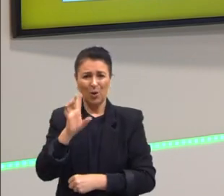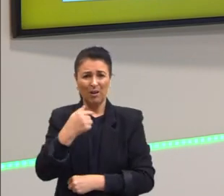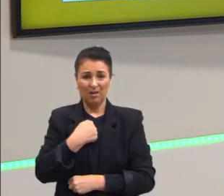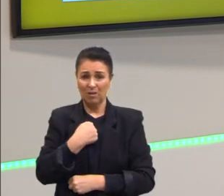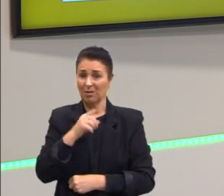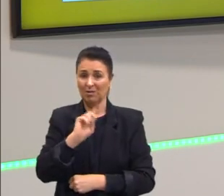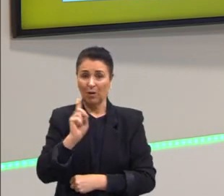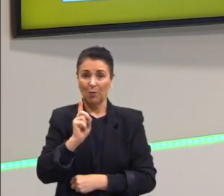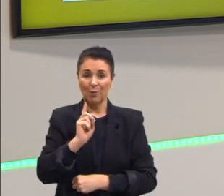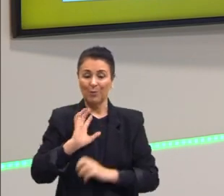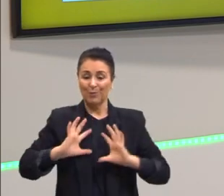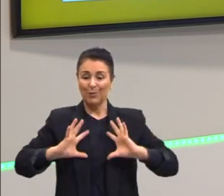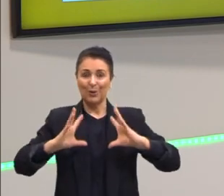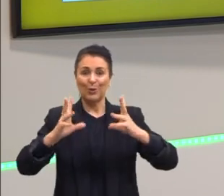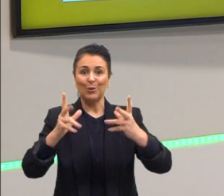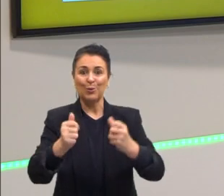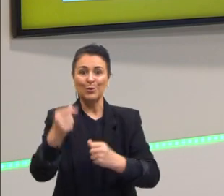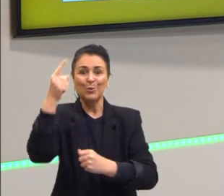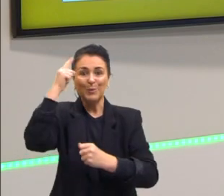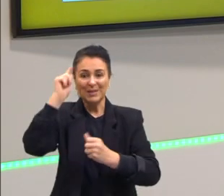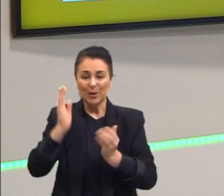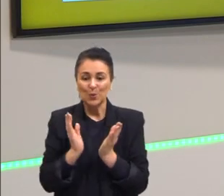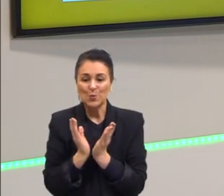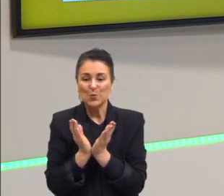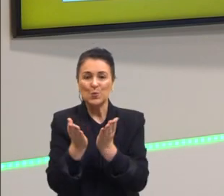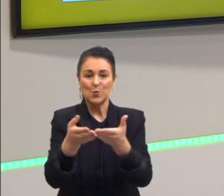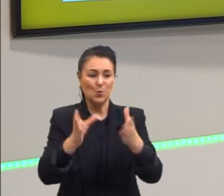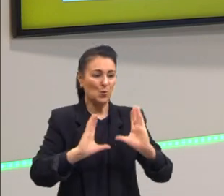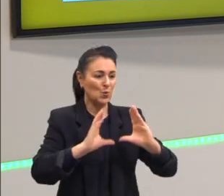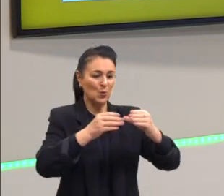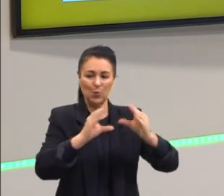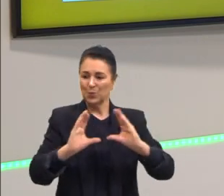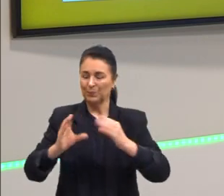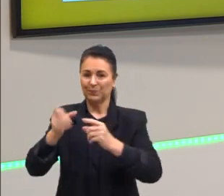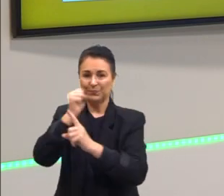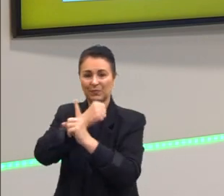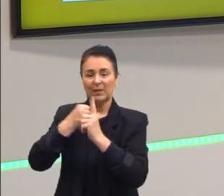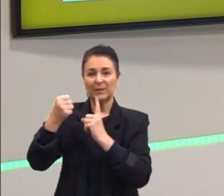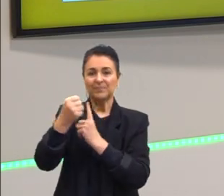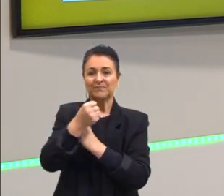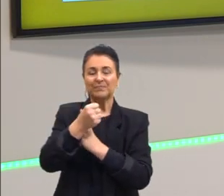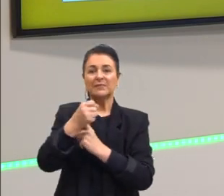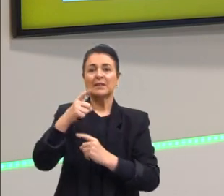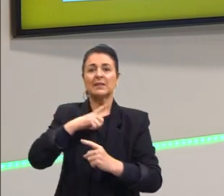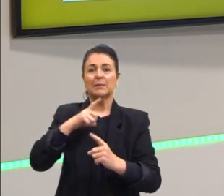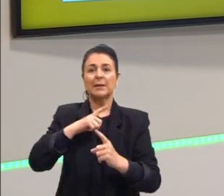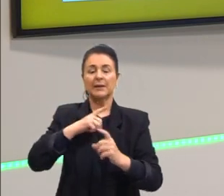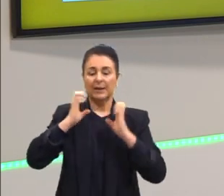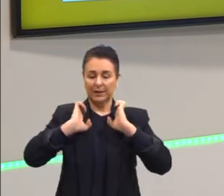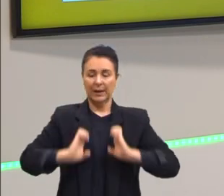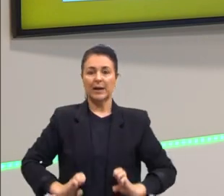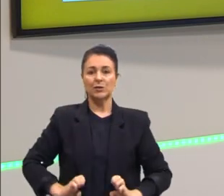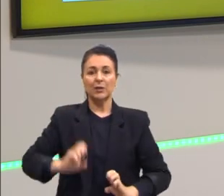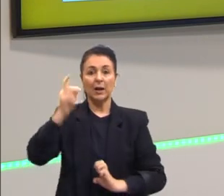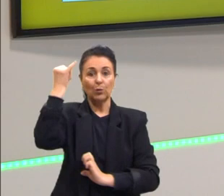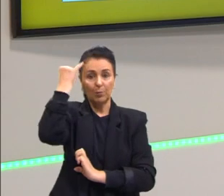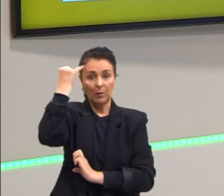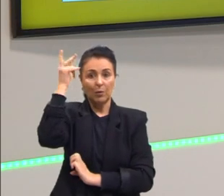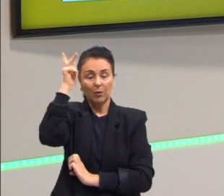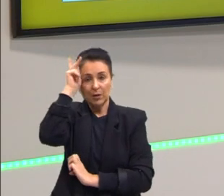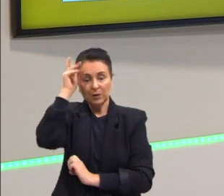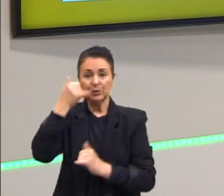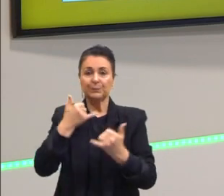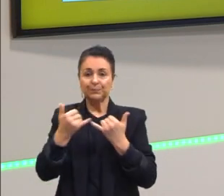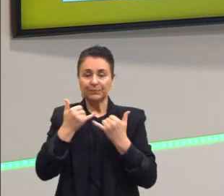Sempre, então, essa visão do coletivo. Em outra passagem, tem um autor que se refere a ética kantiana, por exemplo,